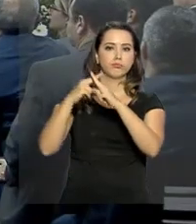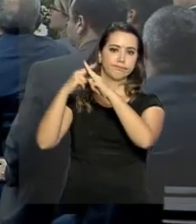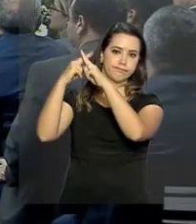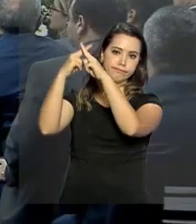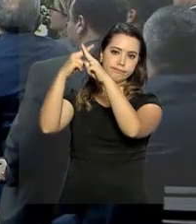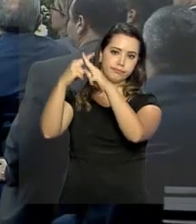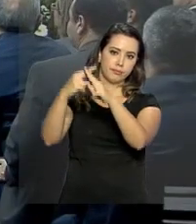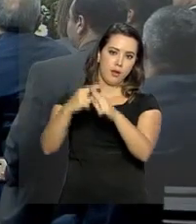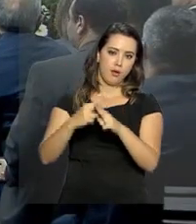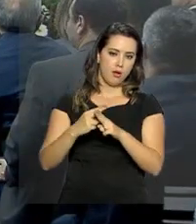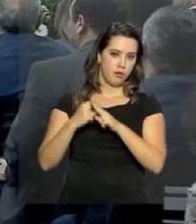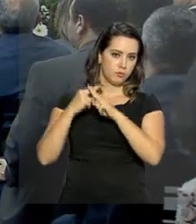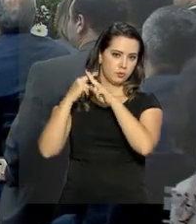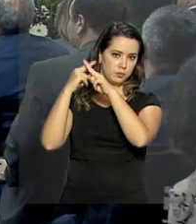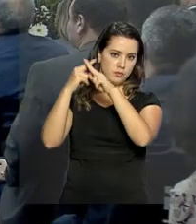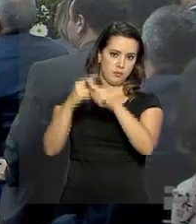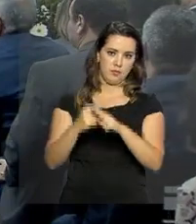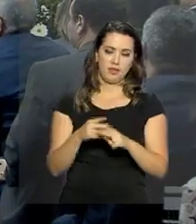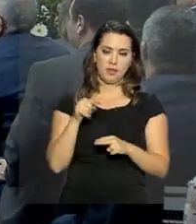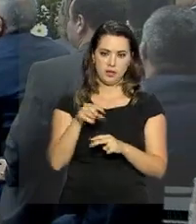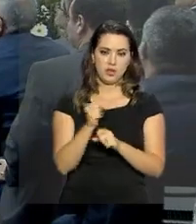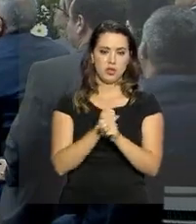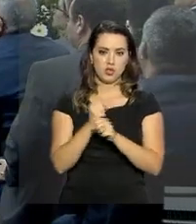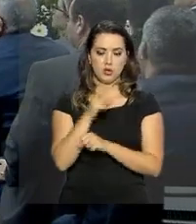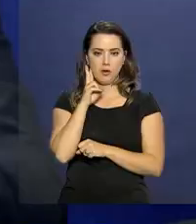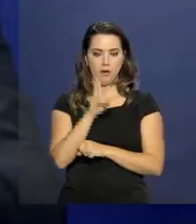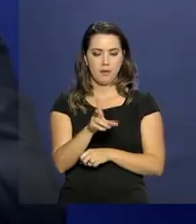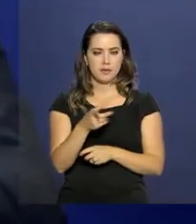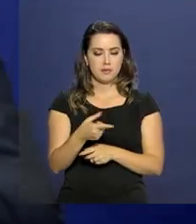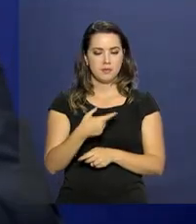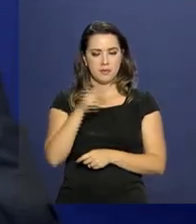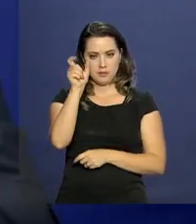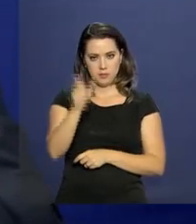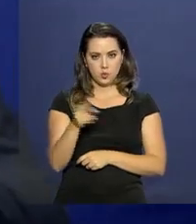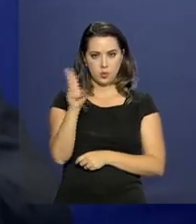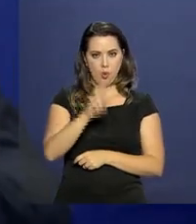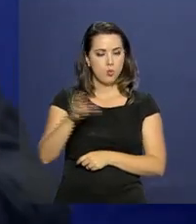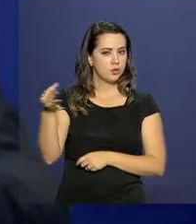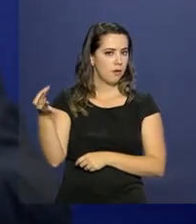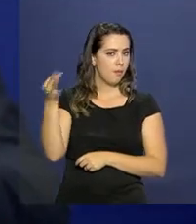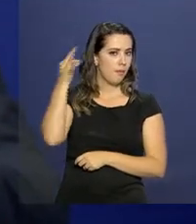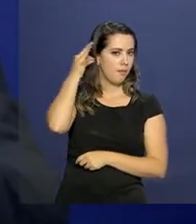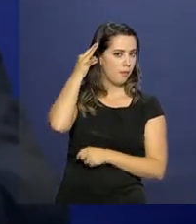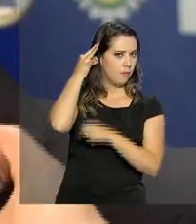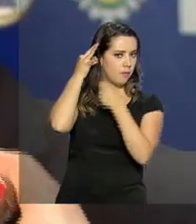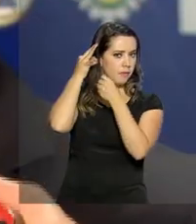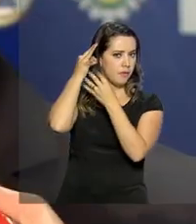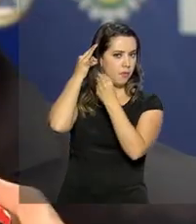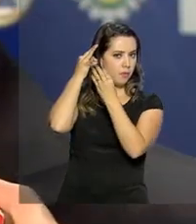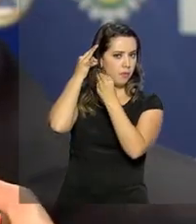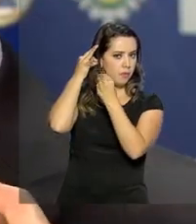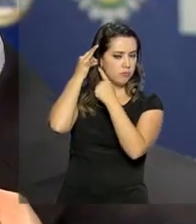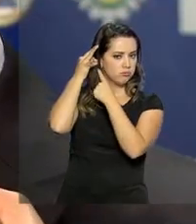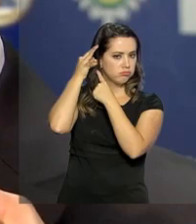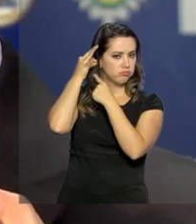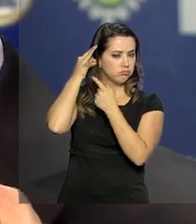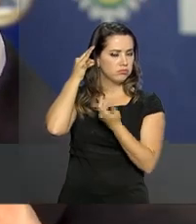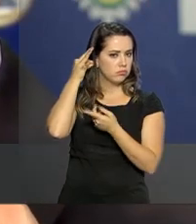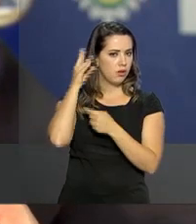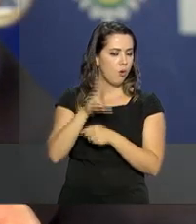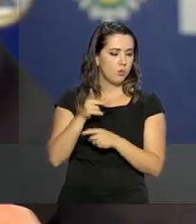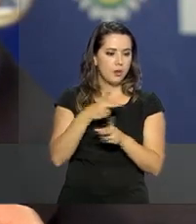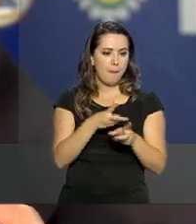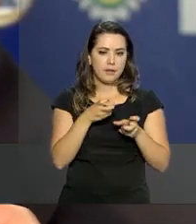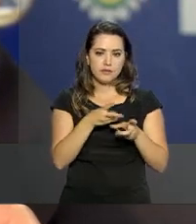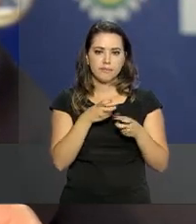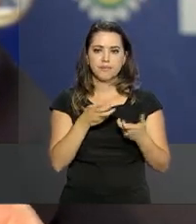reforçado o esquema para detectar o uso de pontos eletrônicos nos locais de aplicação das provas. O principal objetivo